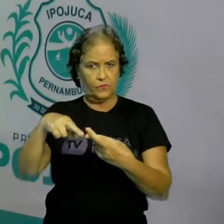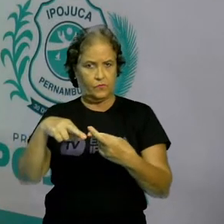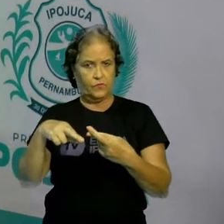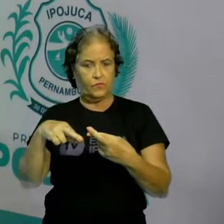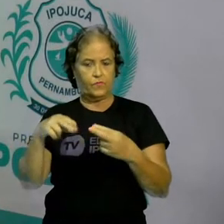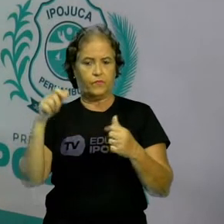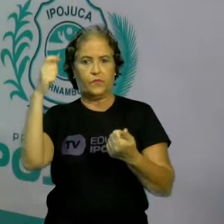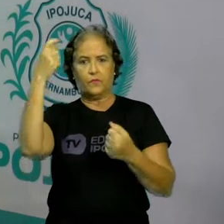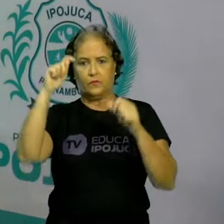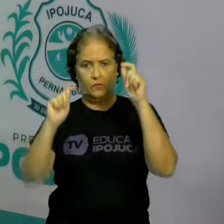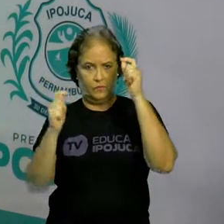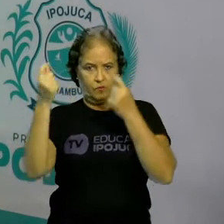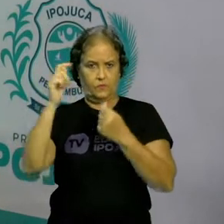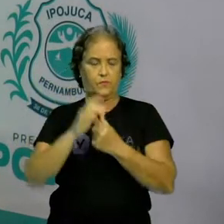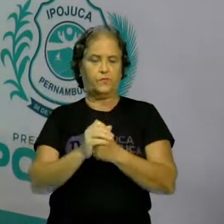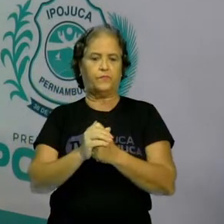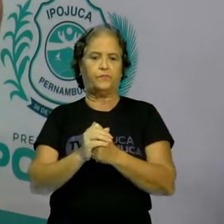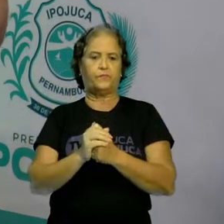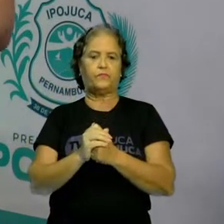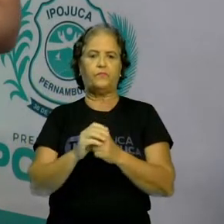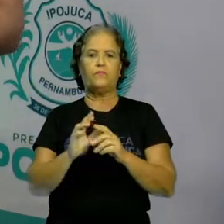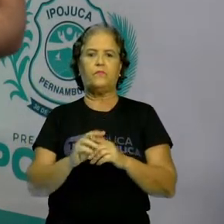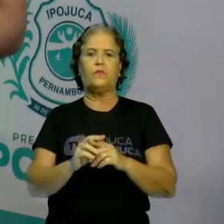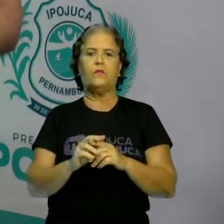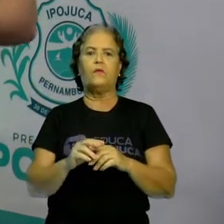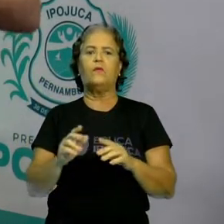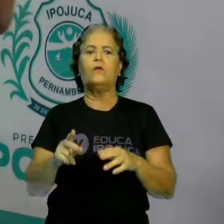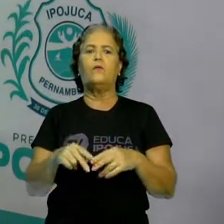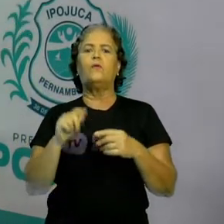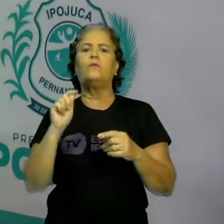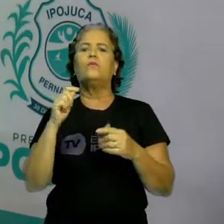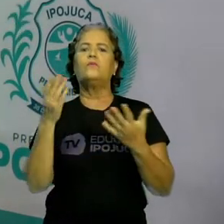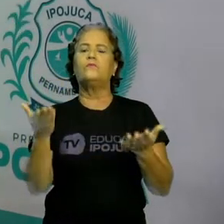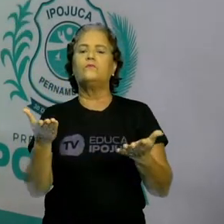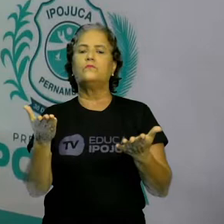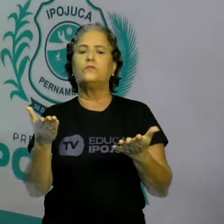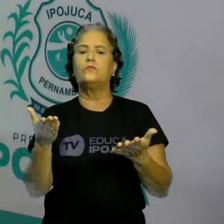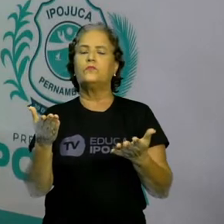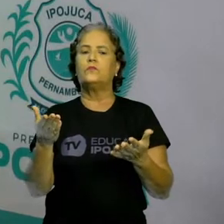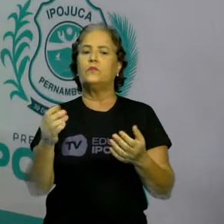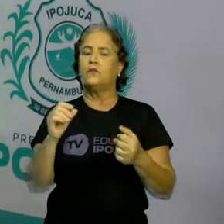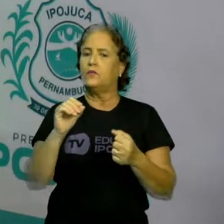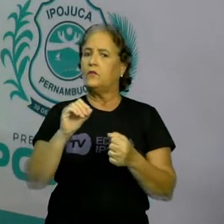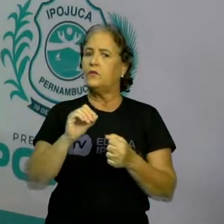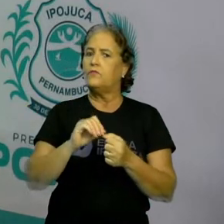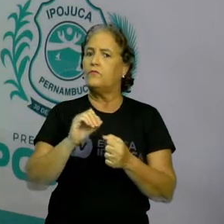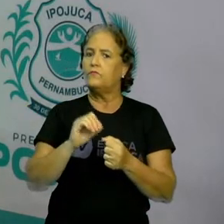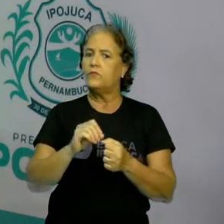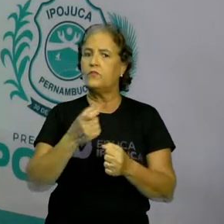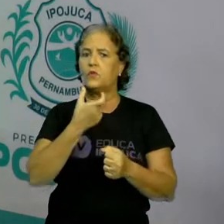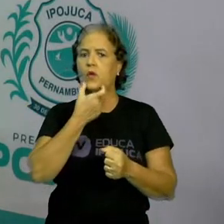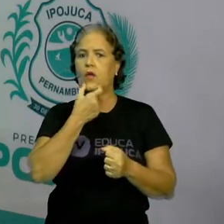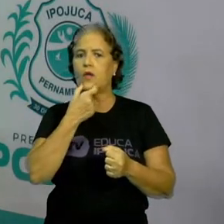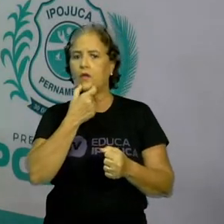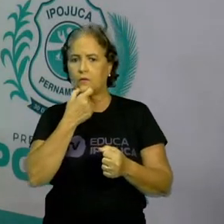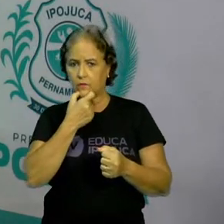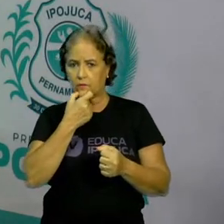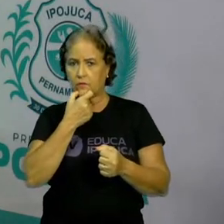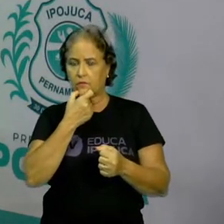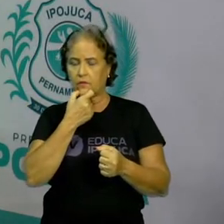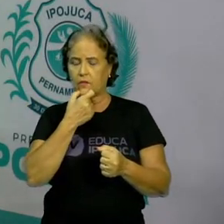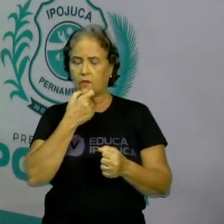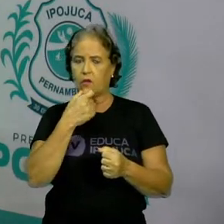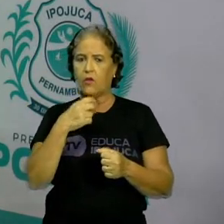industrialização. Ok? E quais foram, então, os elementos que permitiram que a Inglaterra se tornasse o